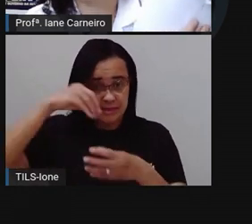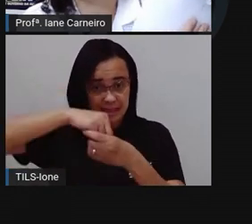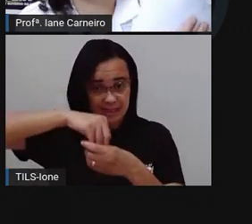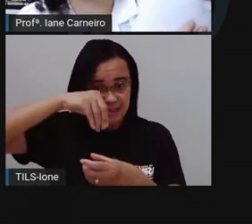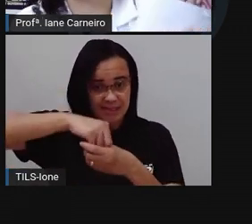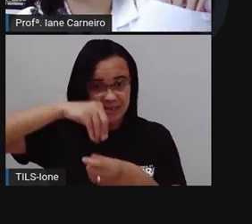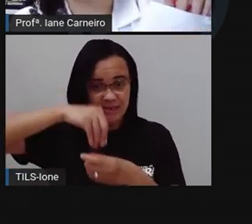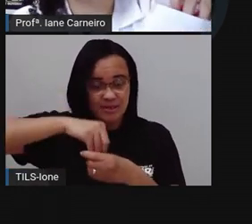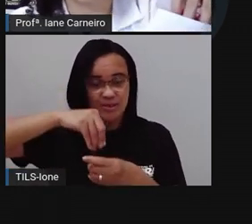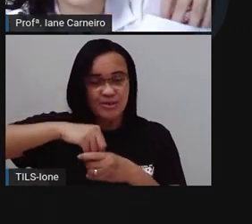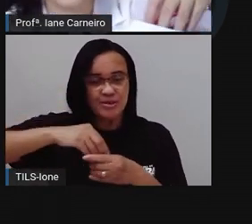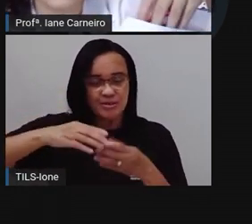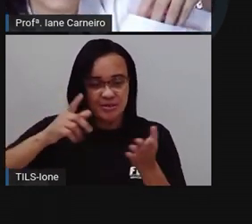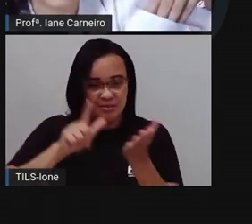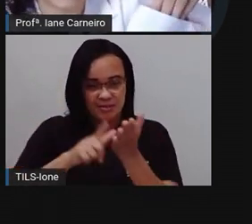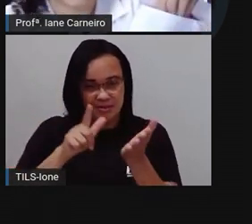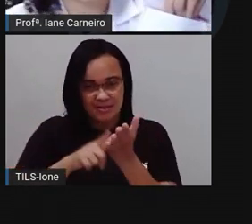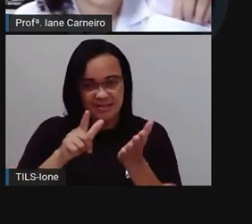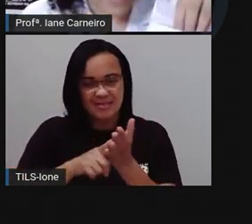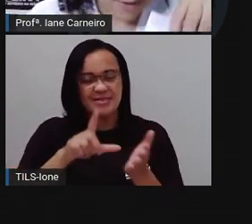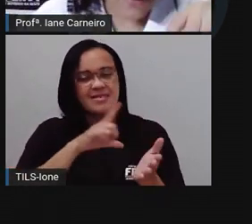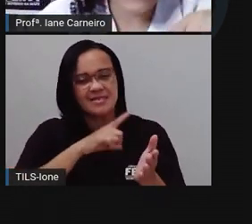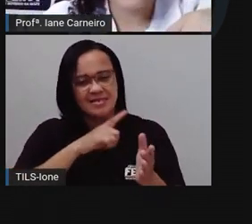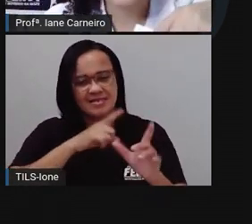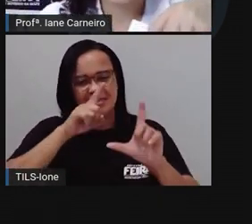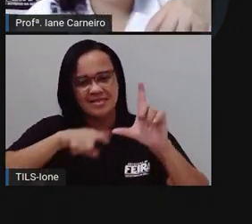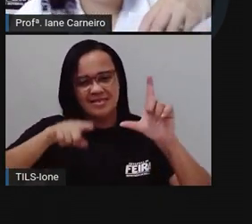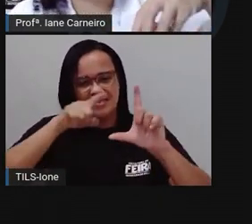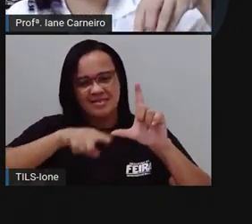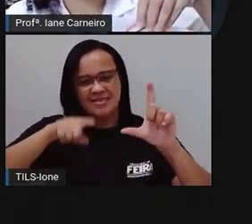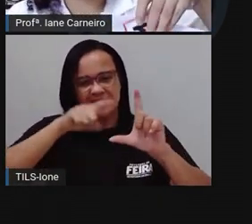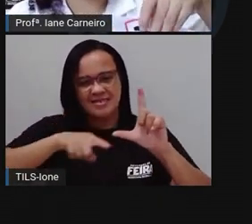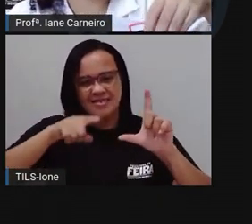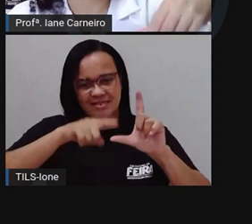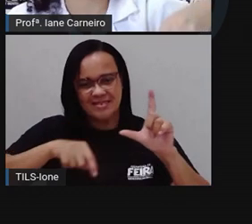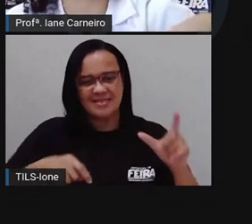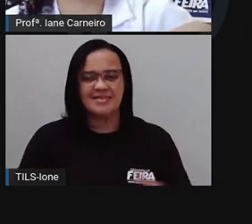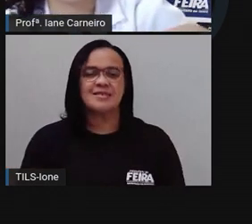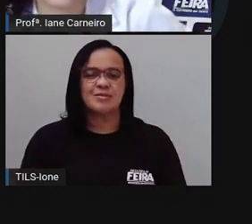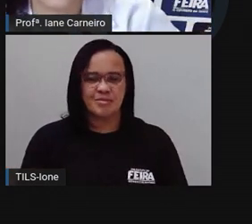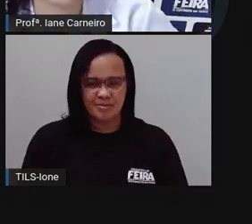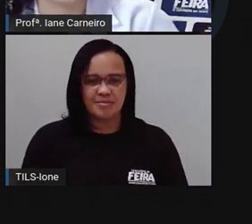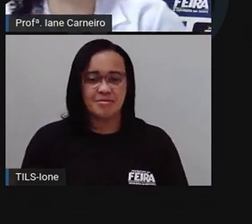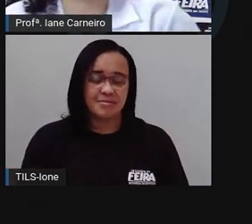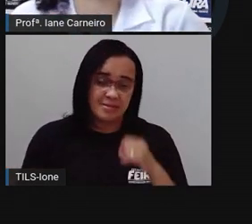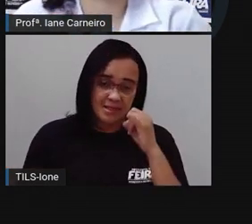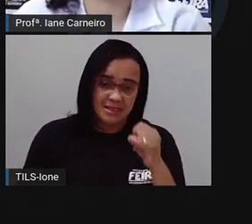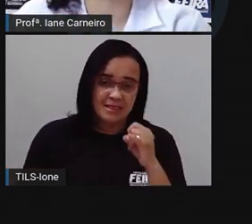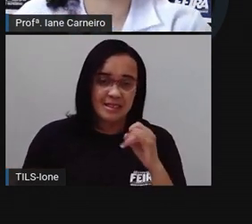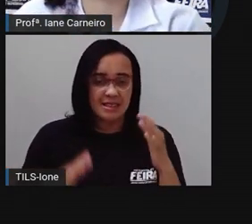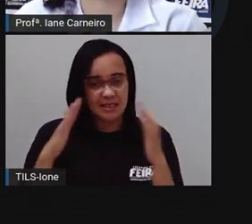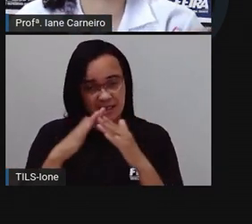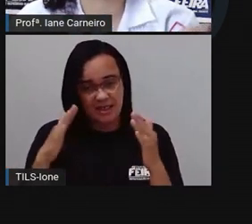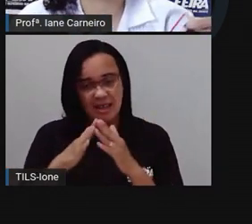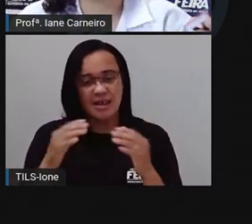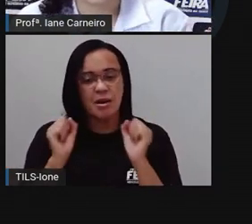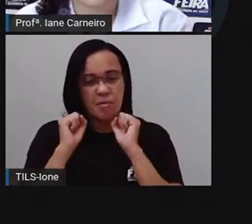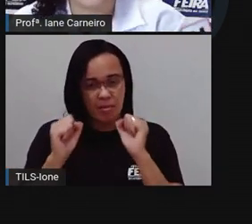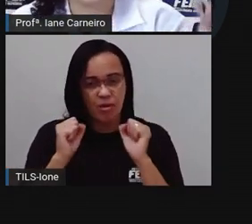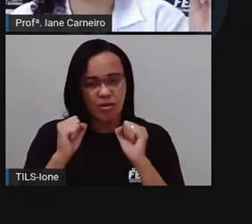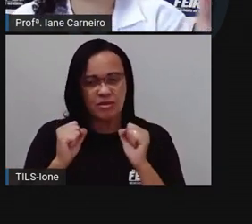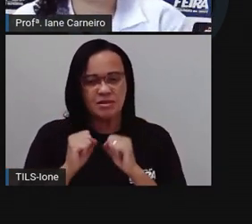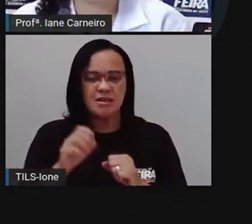um alfabeto móvel. Se você puder em casa fazer o seu alfabeto, né? É bem legal porque nessas horas você pode também